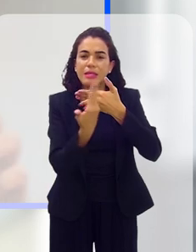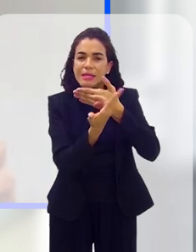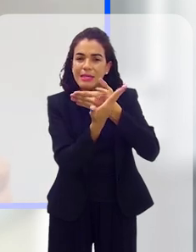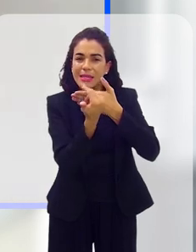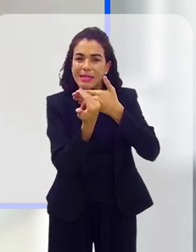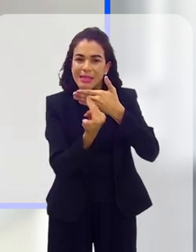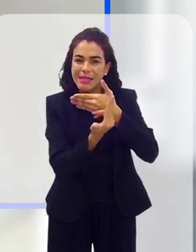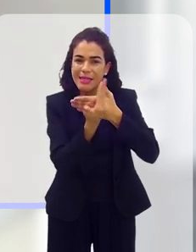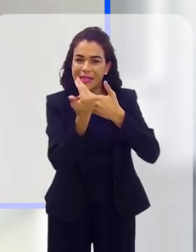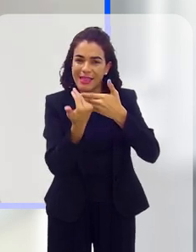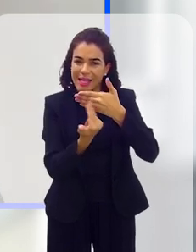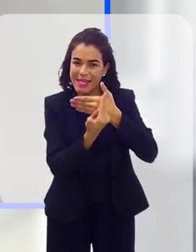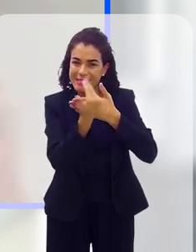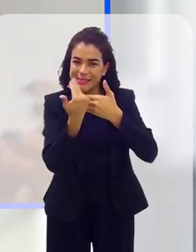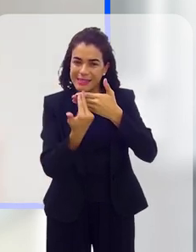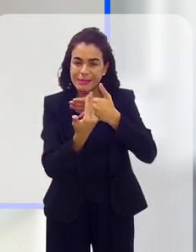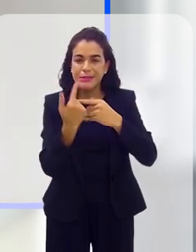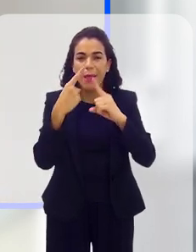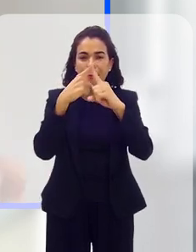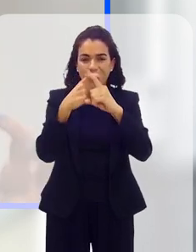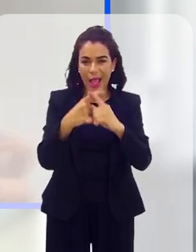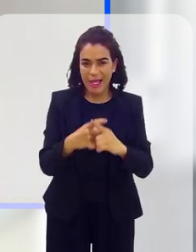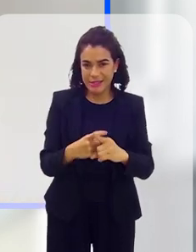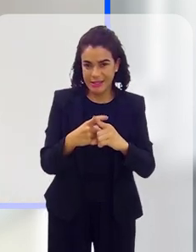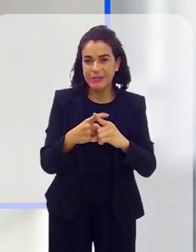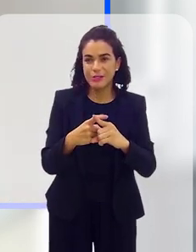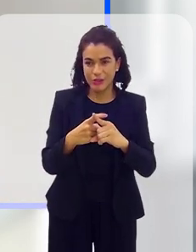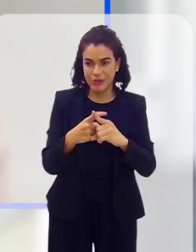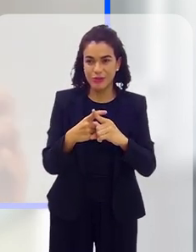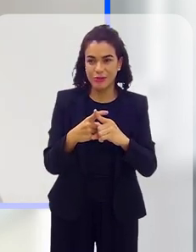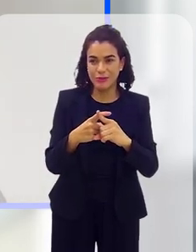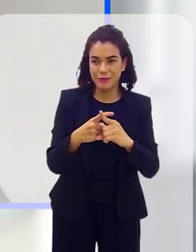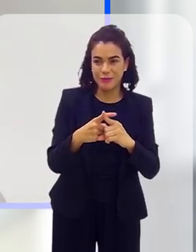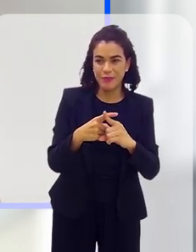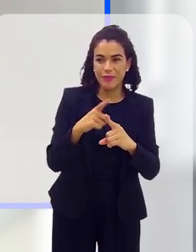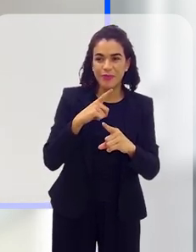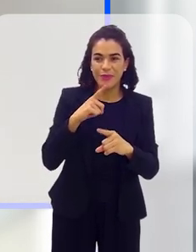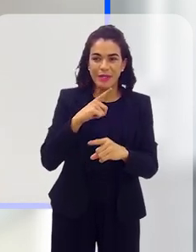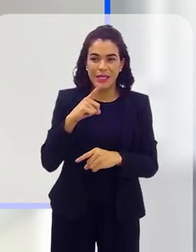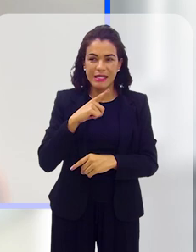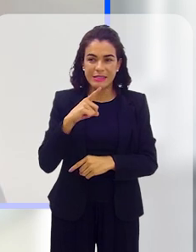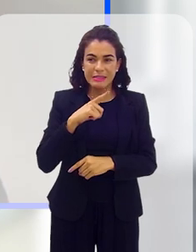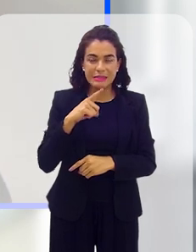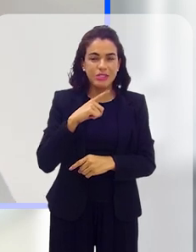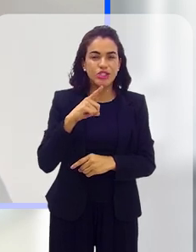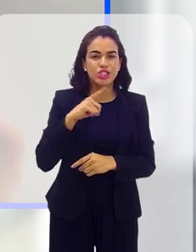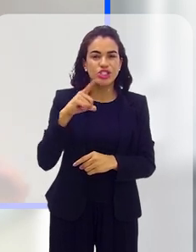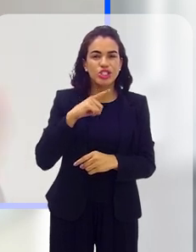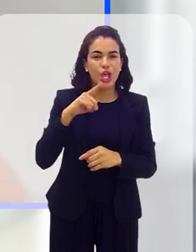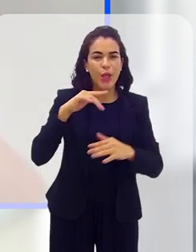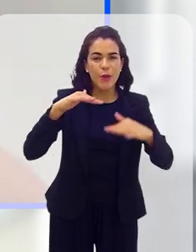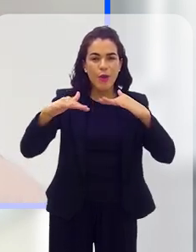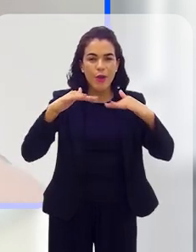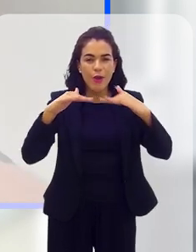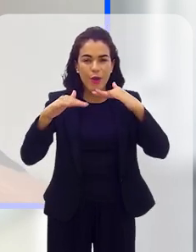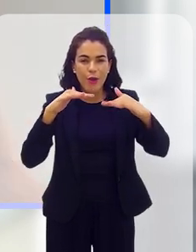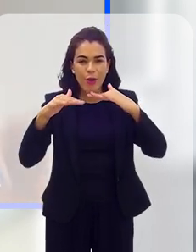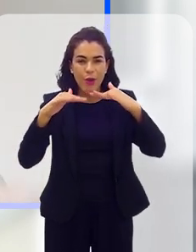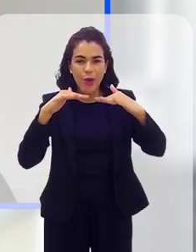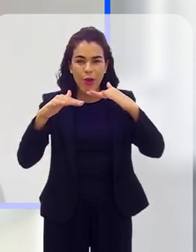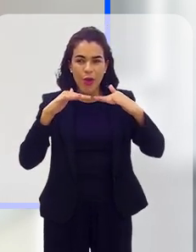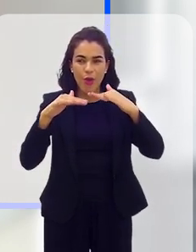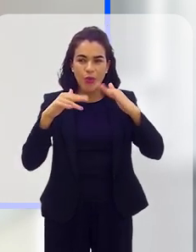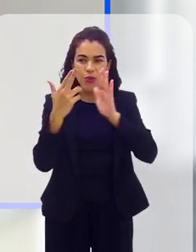símbolo da exploração da época do nazismo, com símbolo nazista, aquele que tem o